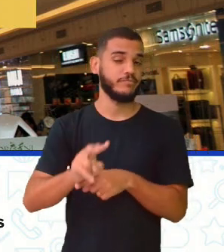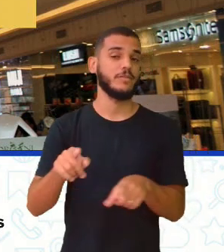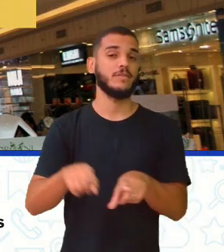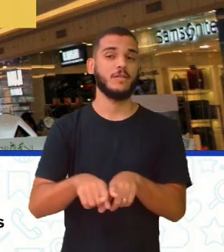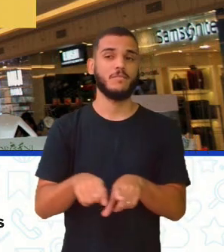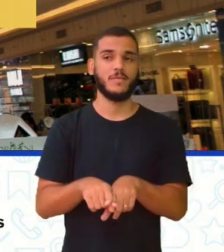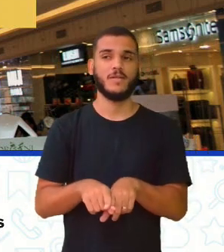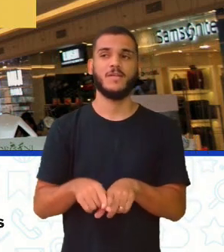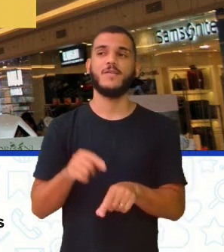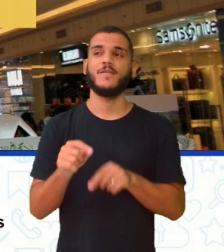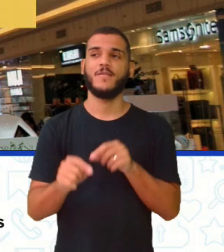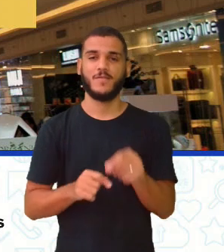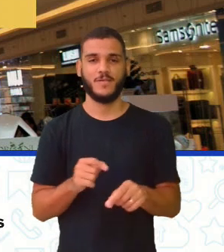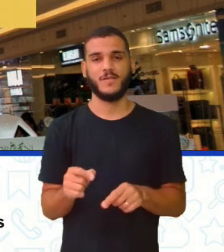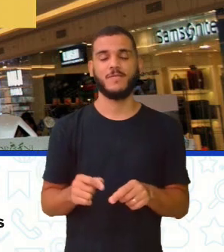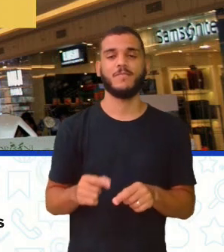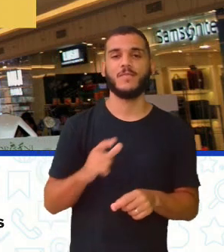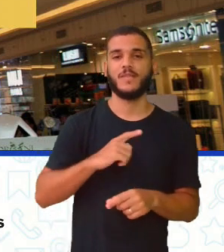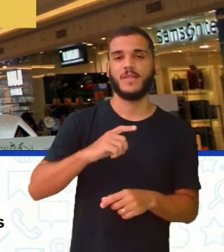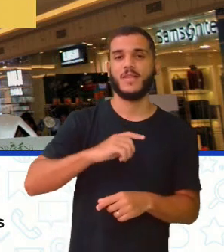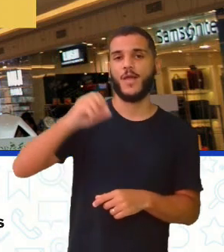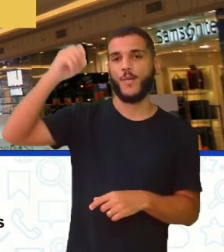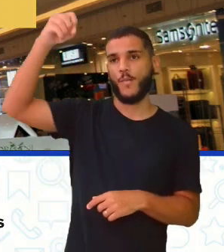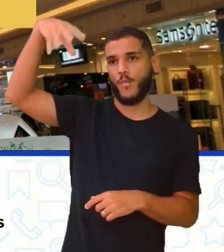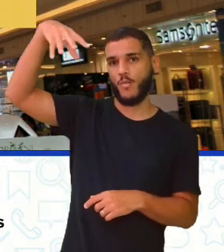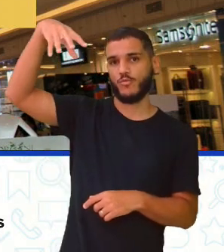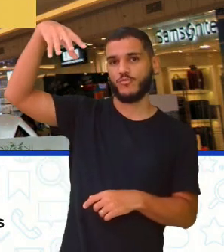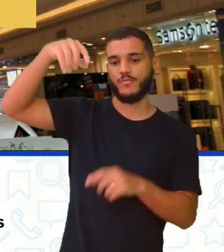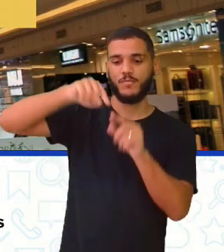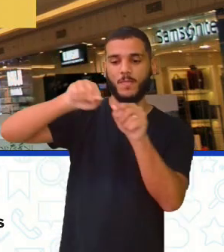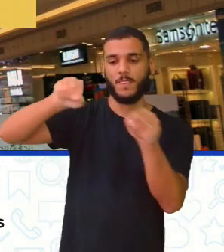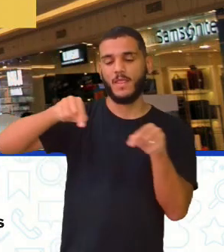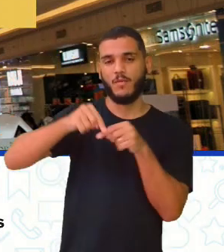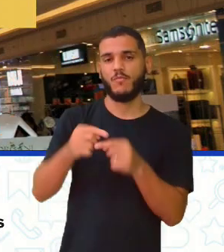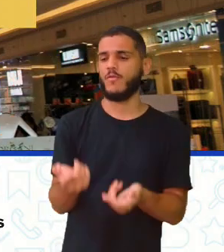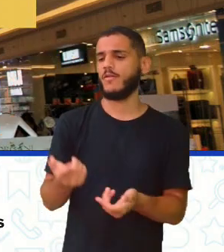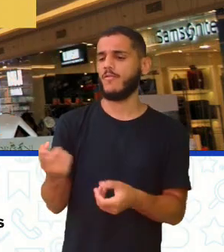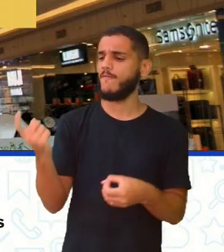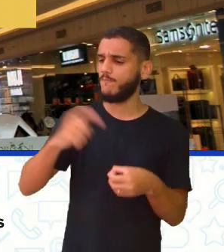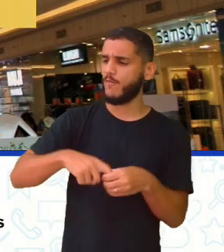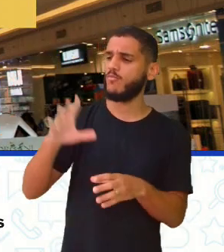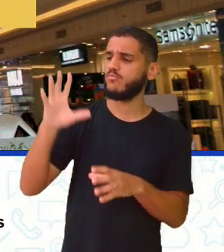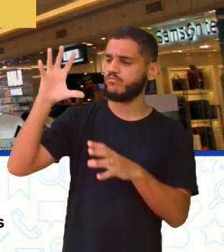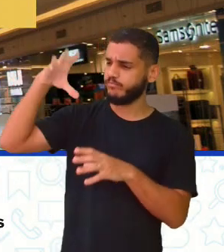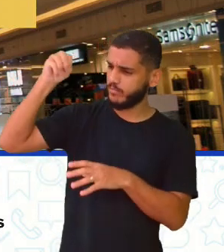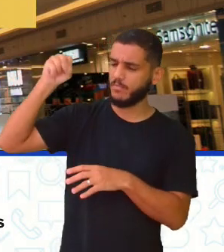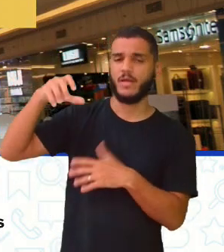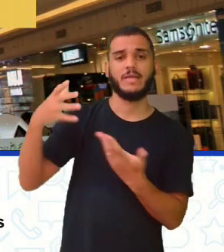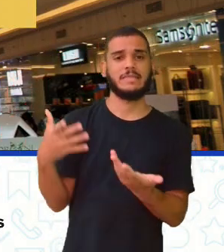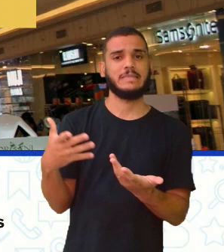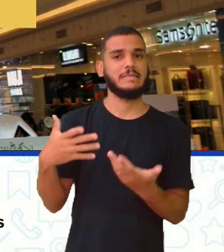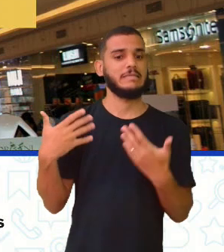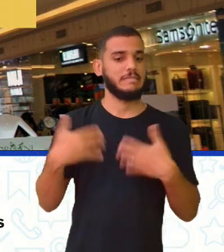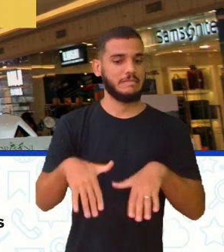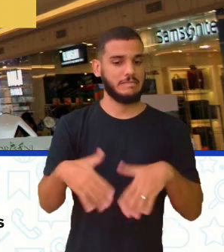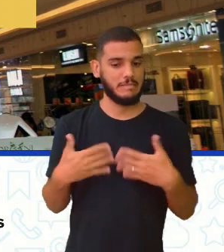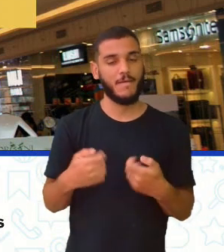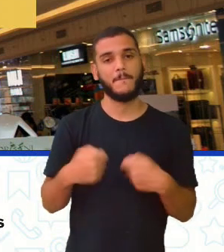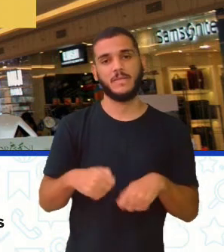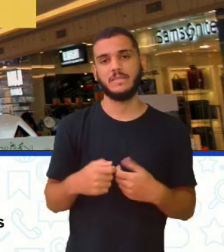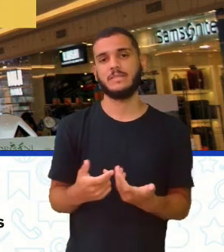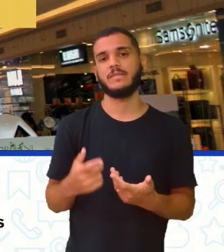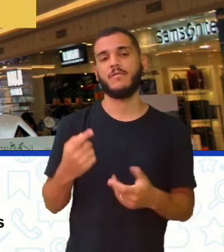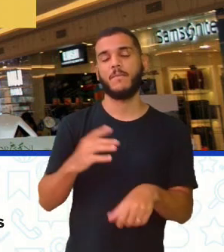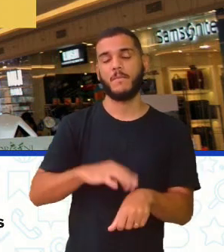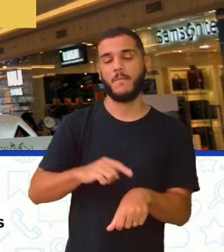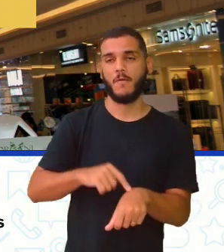Aquela, né? Aquela lapadazinha do quarto que tu sai e a mãe reclama. Menino, volta pra pagar aquela energia. É, então, volta lá. Como sair, aquela